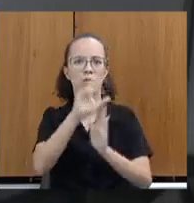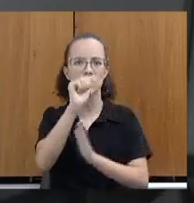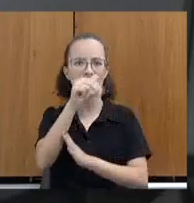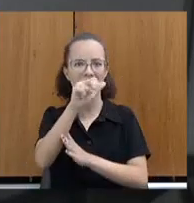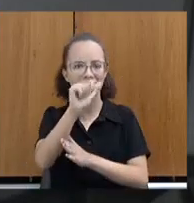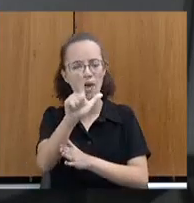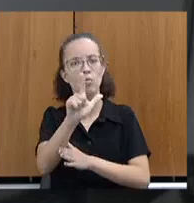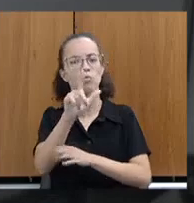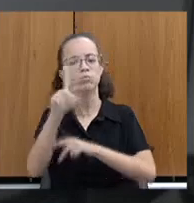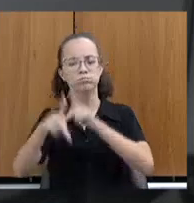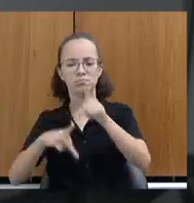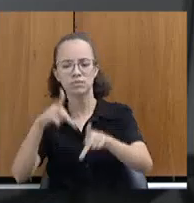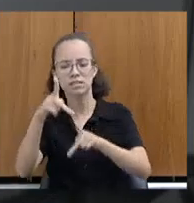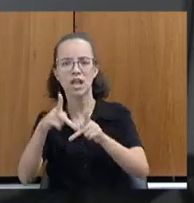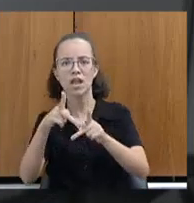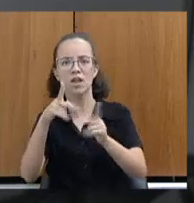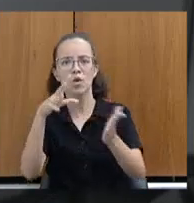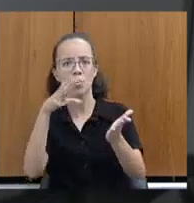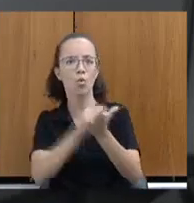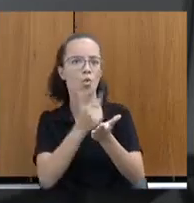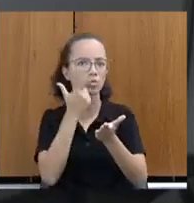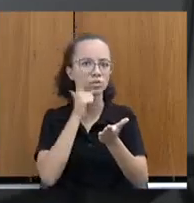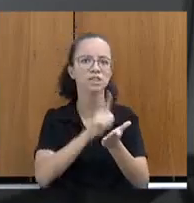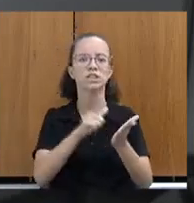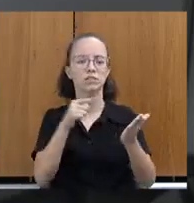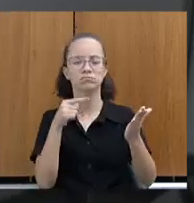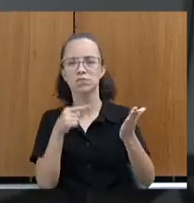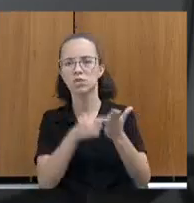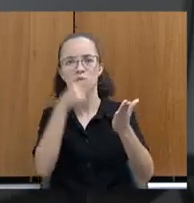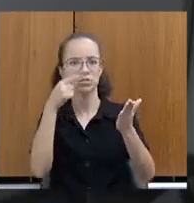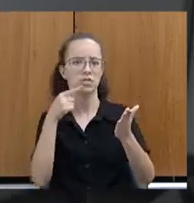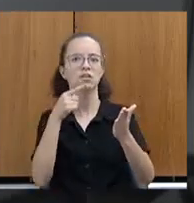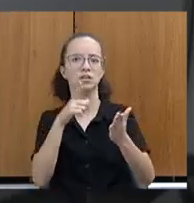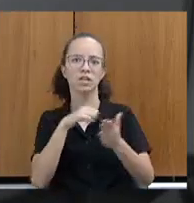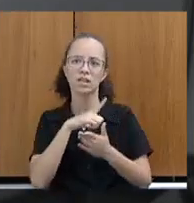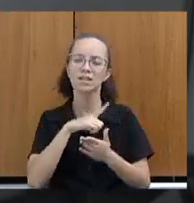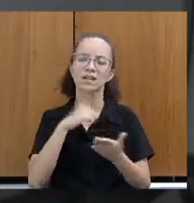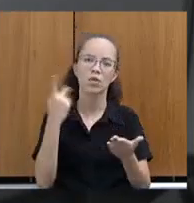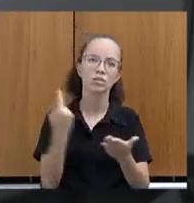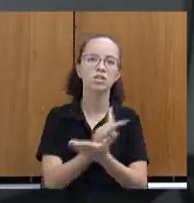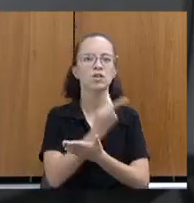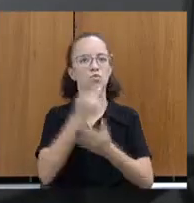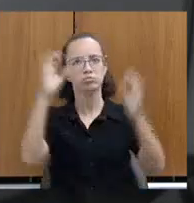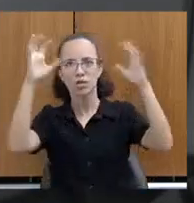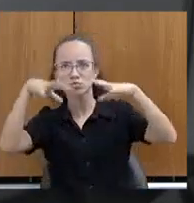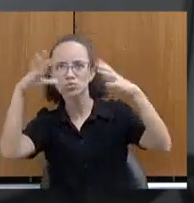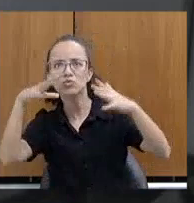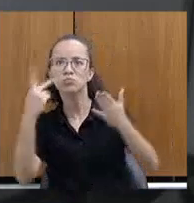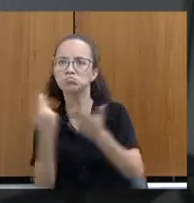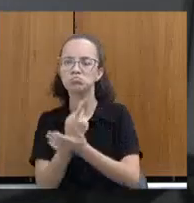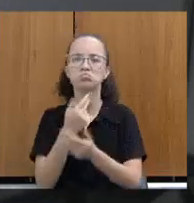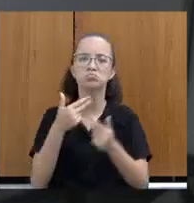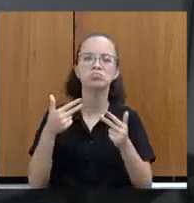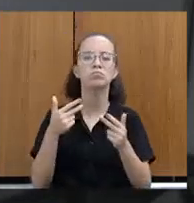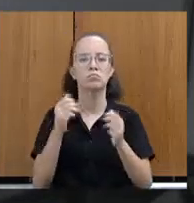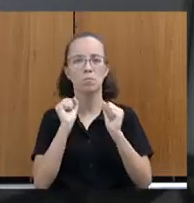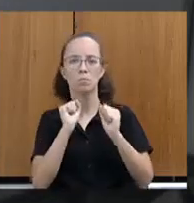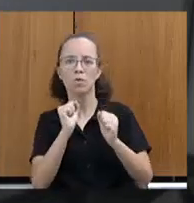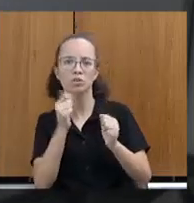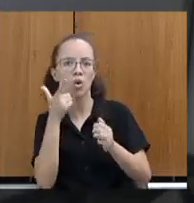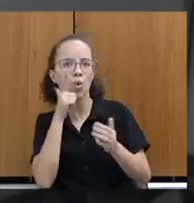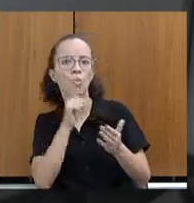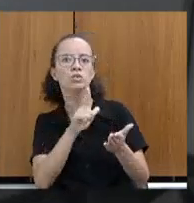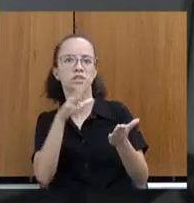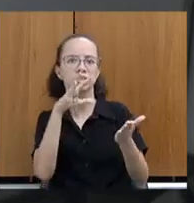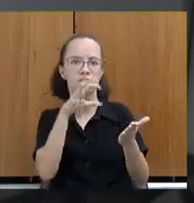população registrar ocorrência relacionada aos impactos e danos decorrentes da chuva, viabilizando a